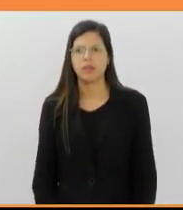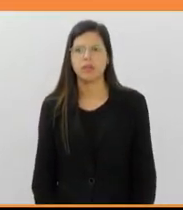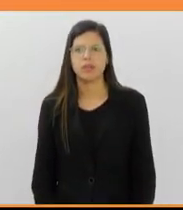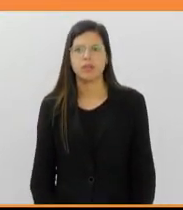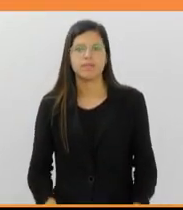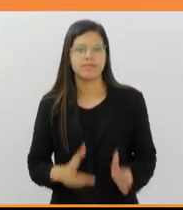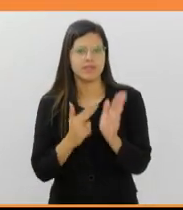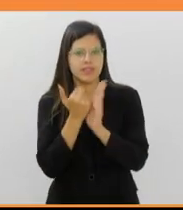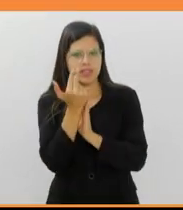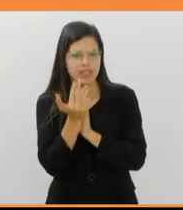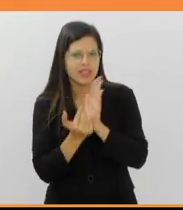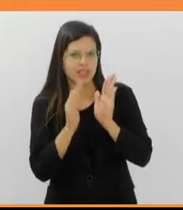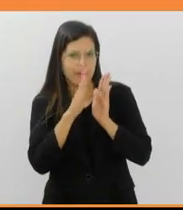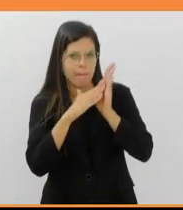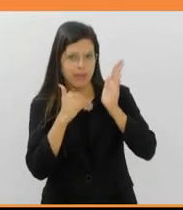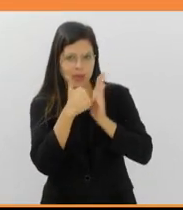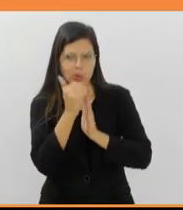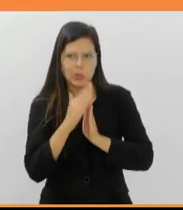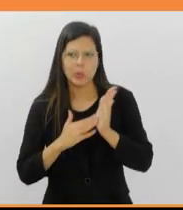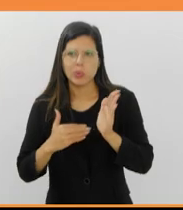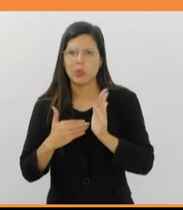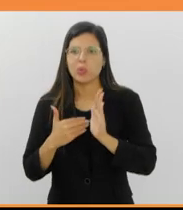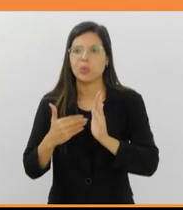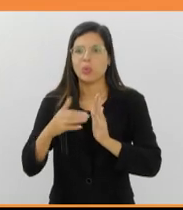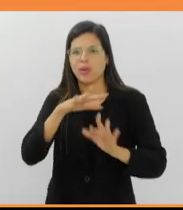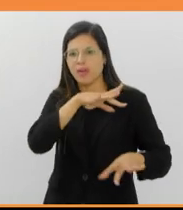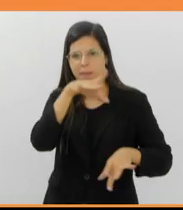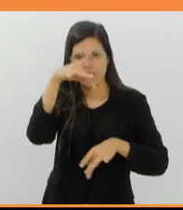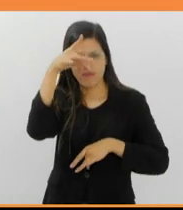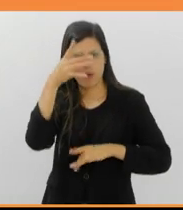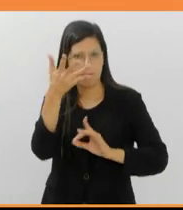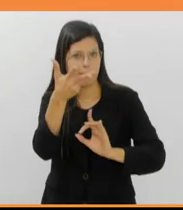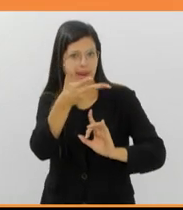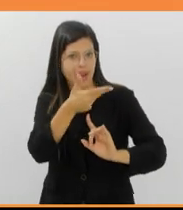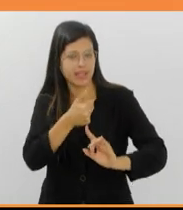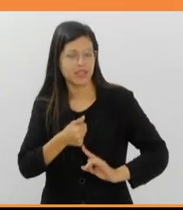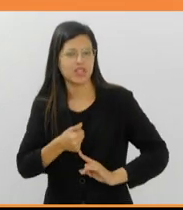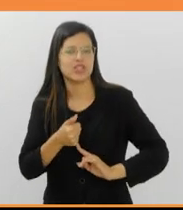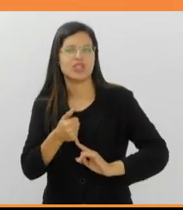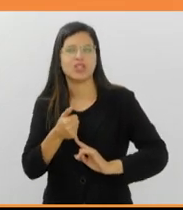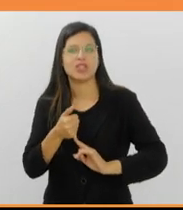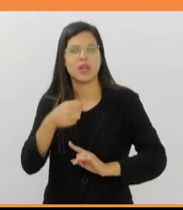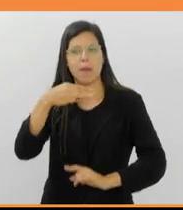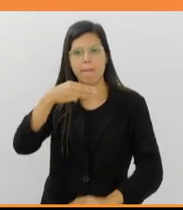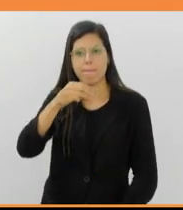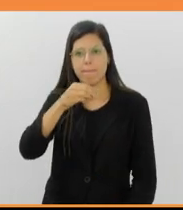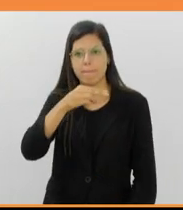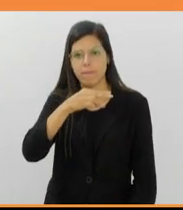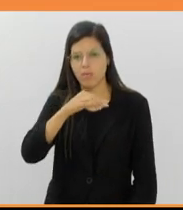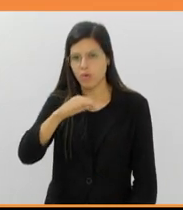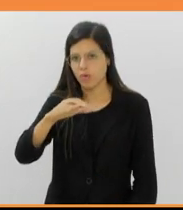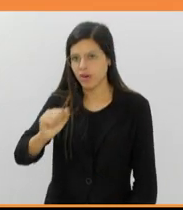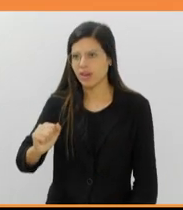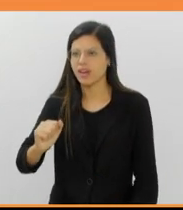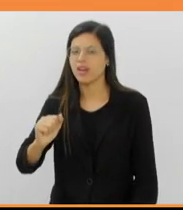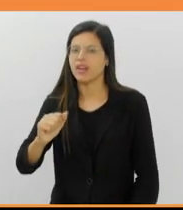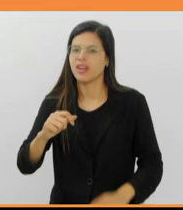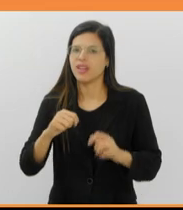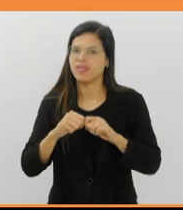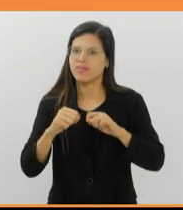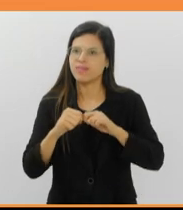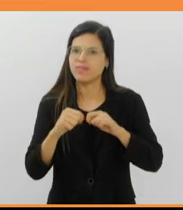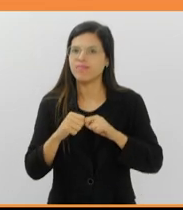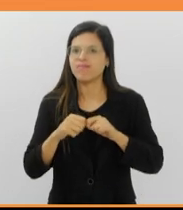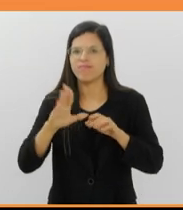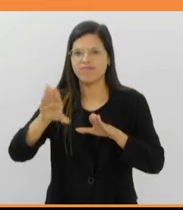Desenhista, pintora, gravadora, performer e artista multimídia, Mônica Barkir acrescenta mais uma faceta